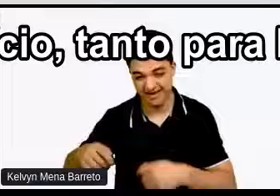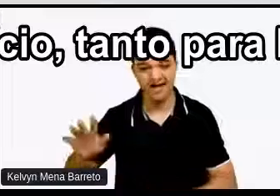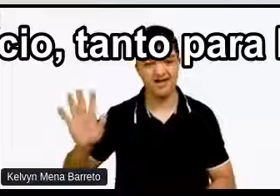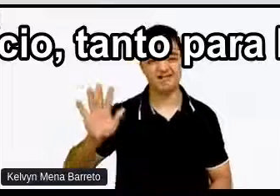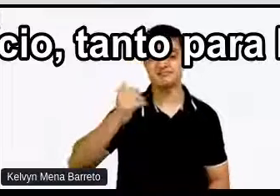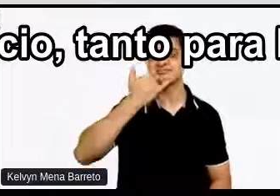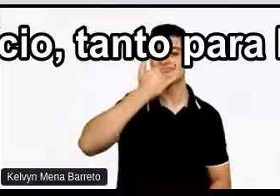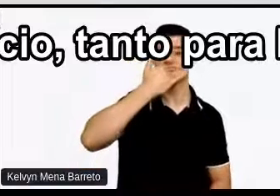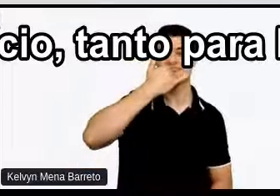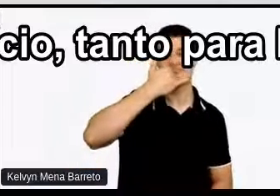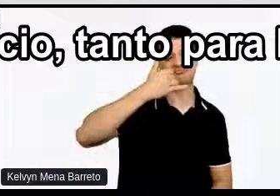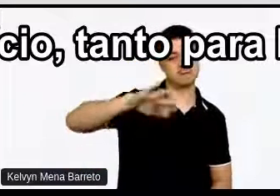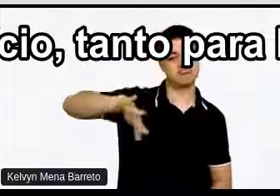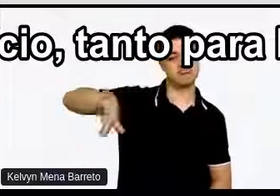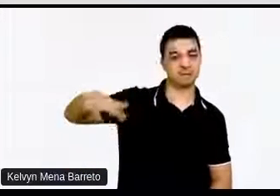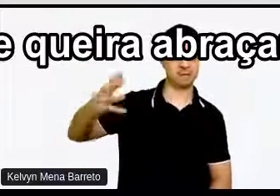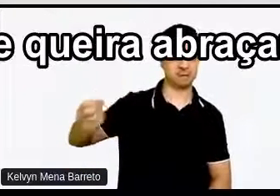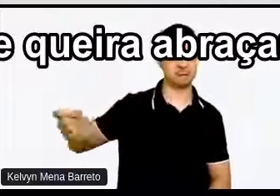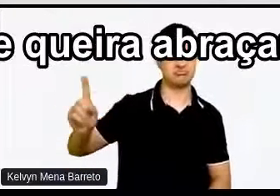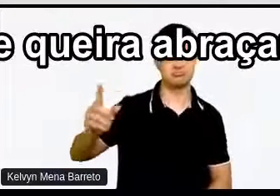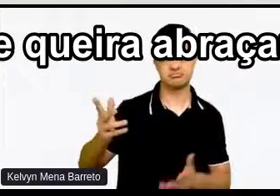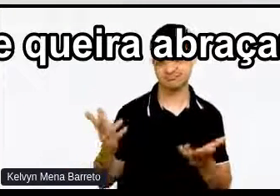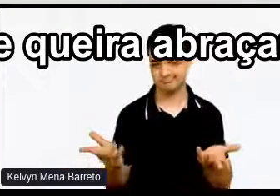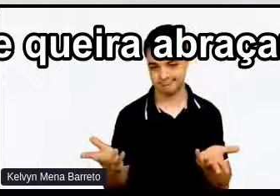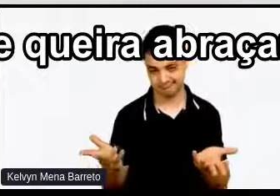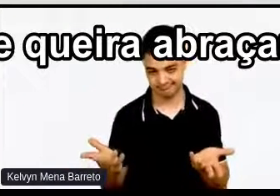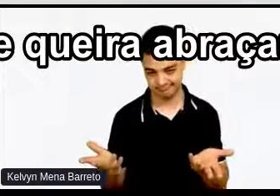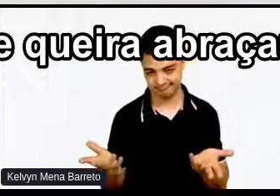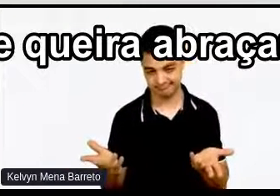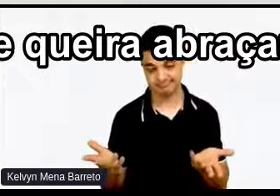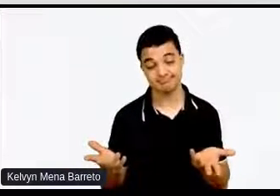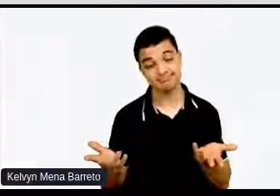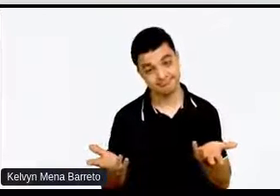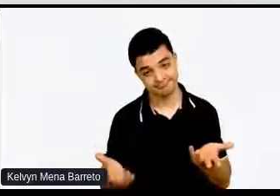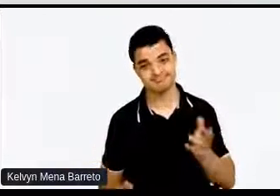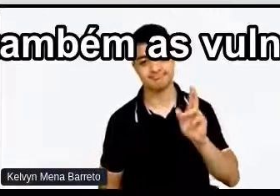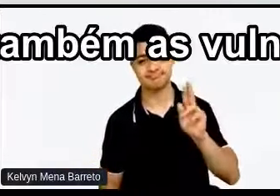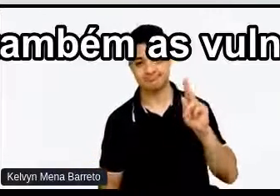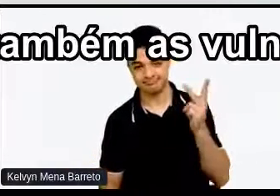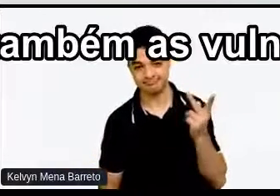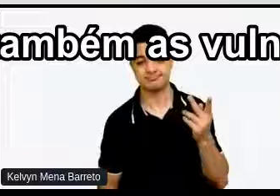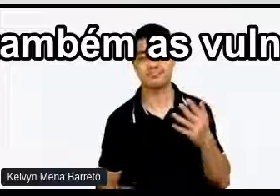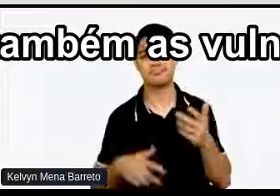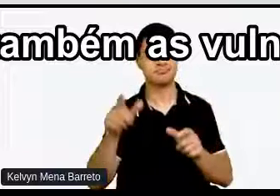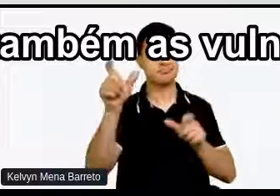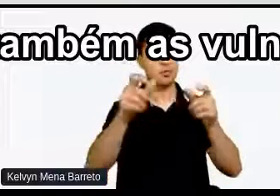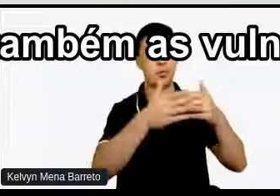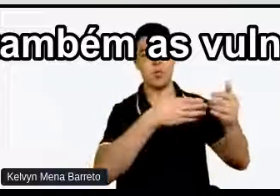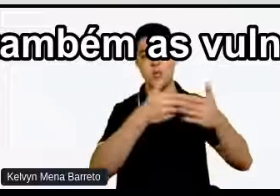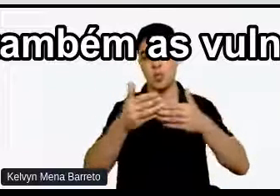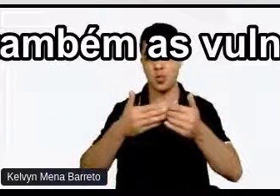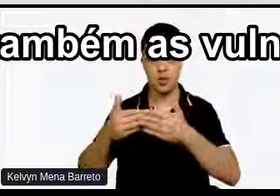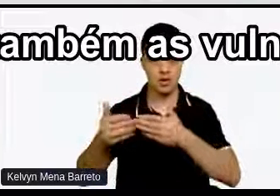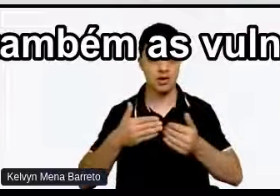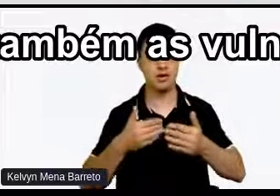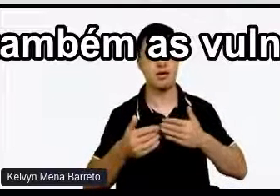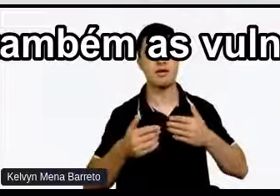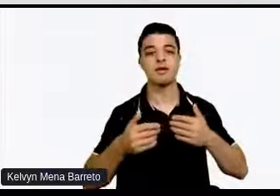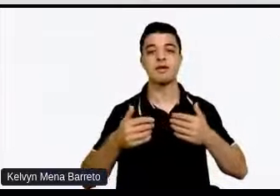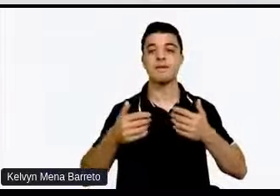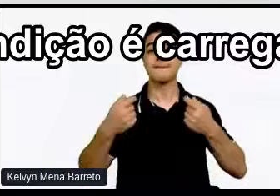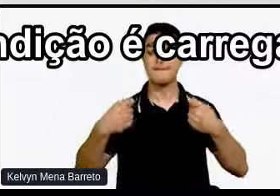Quanto para qualquer pessoa Que queira abraçar A neurodiversidade É abraçar também As vulnerabilidades As